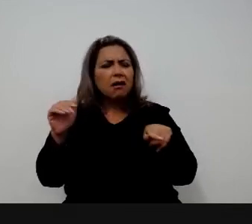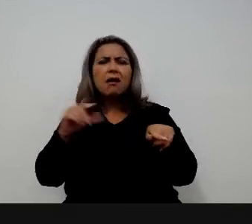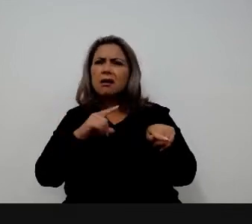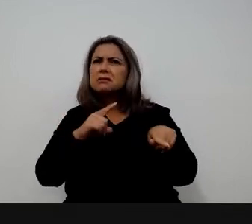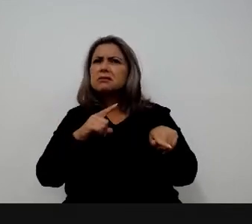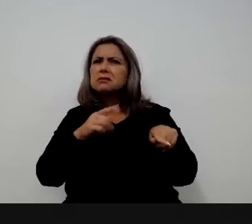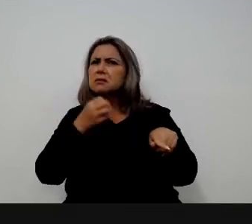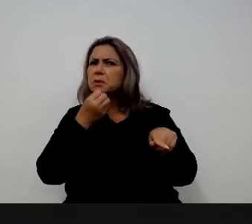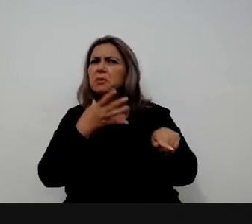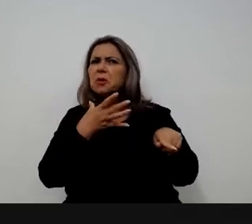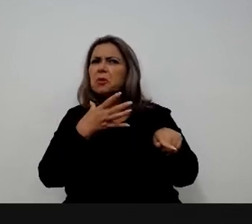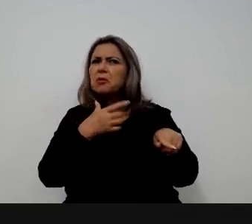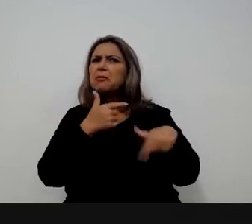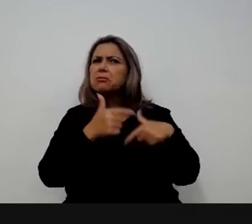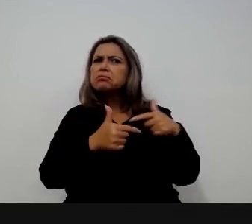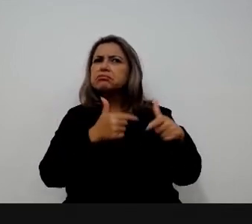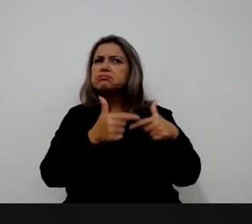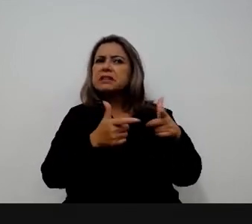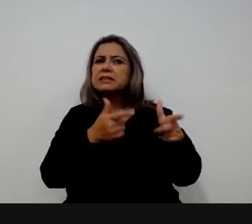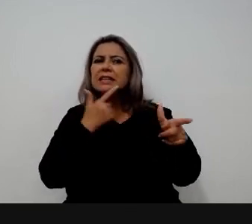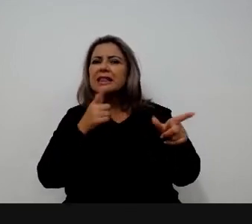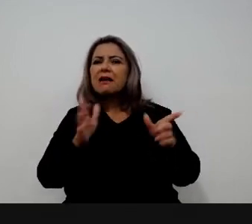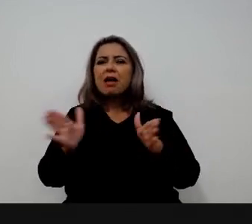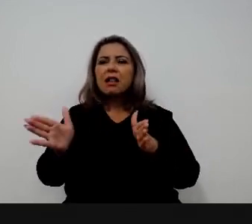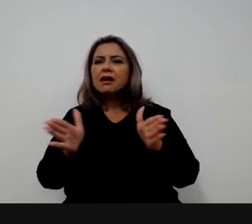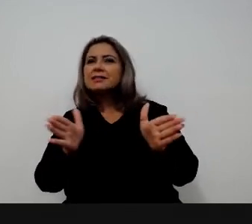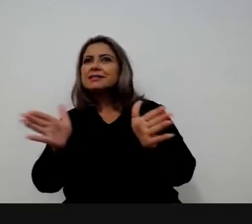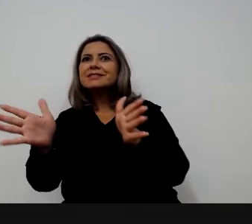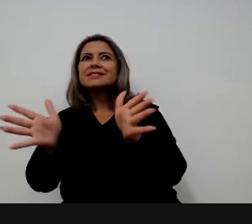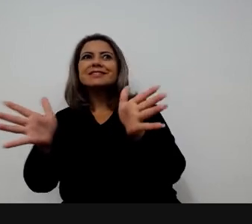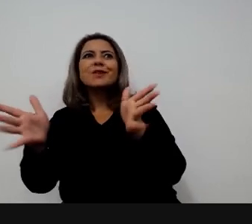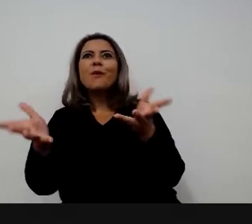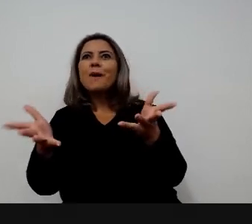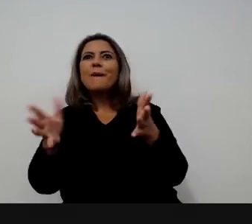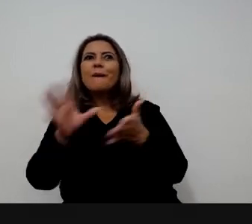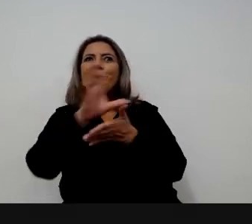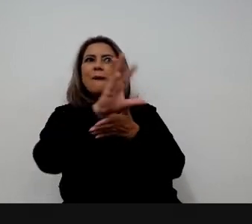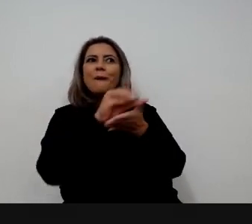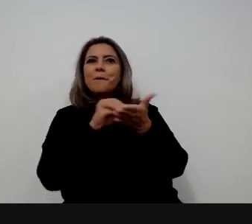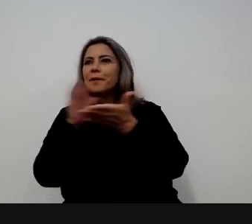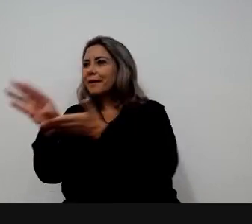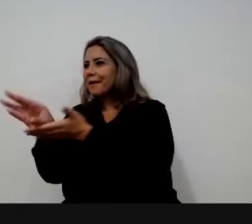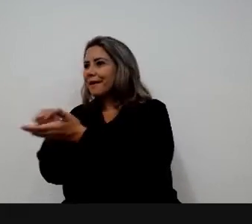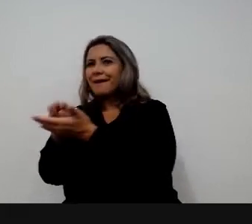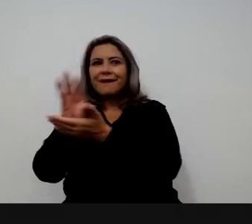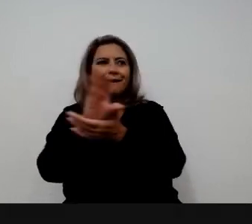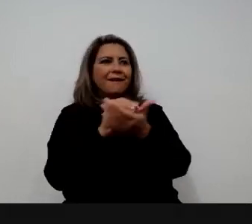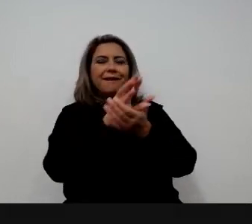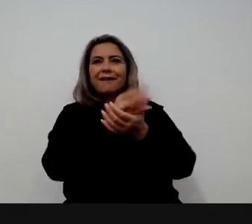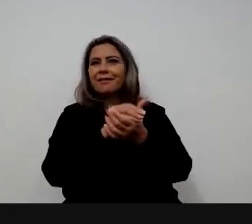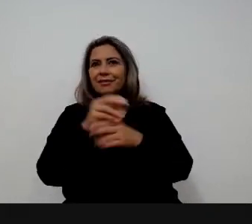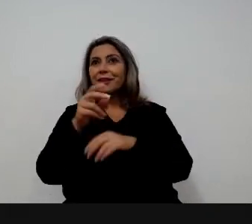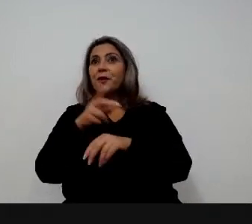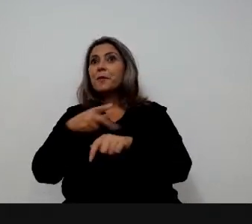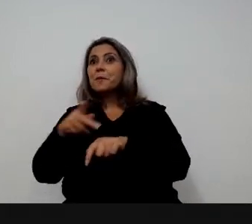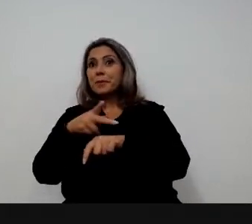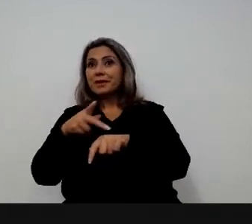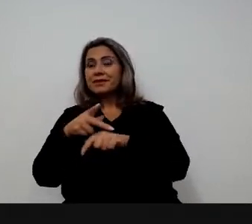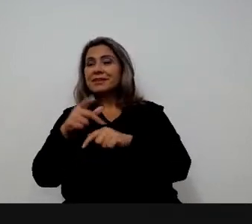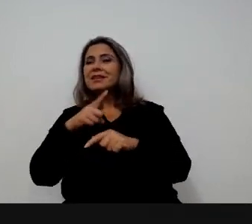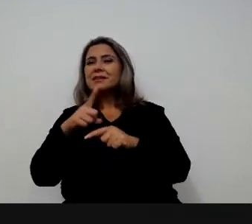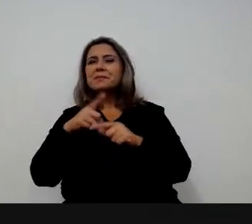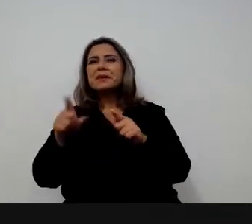também que me entrega muita coisa mas democracias precisam mostrar que a alternativa